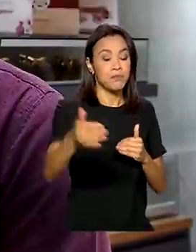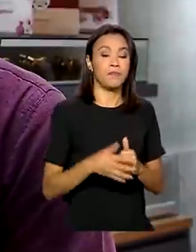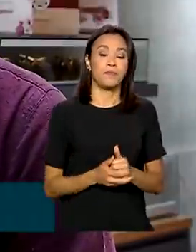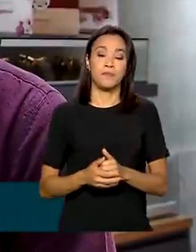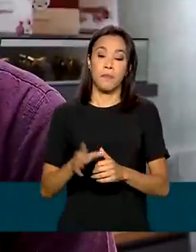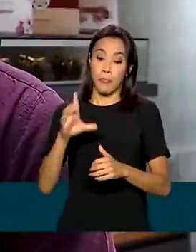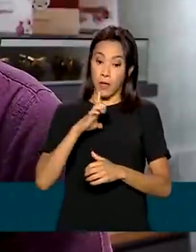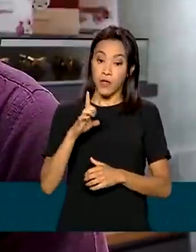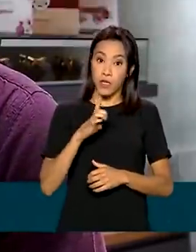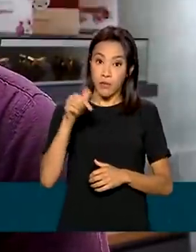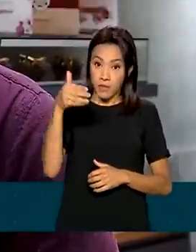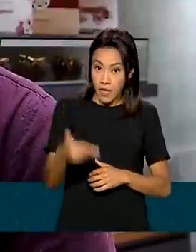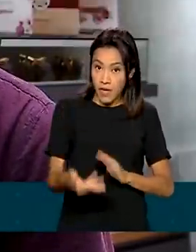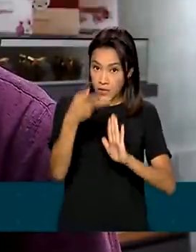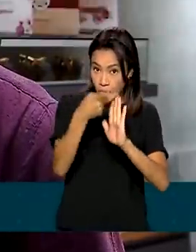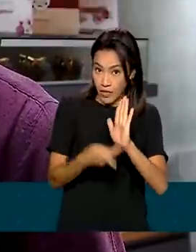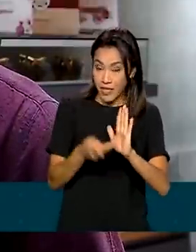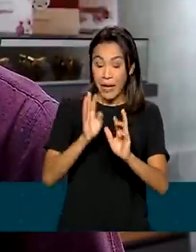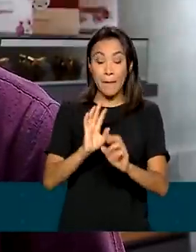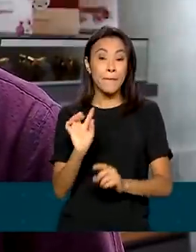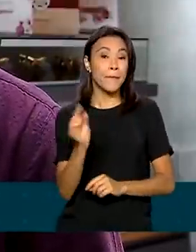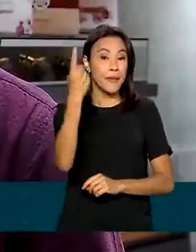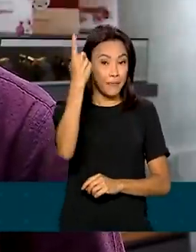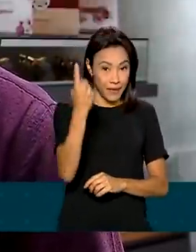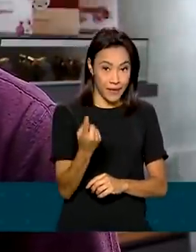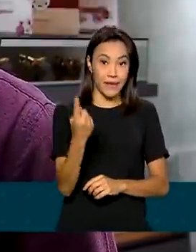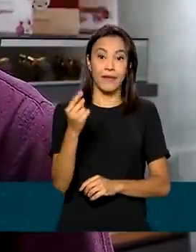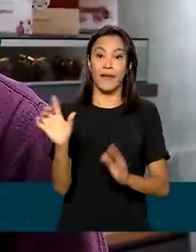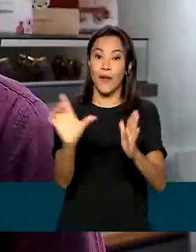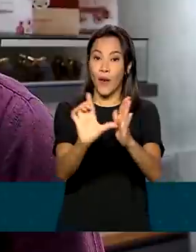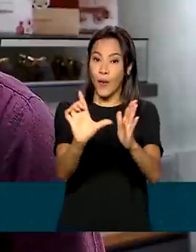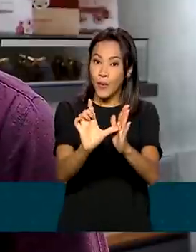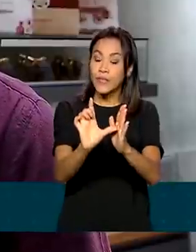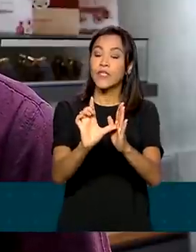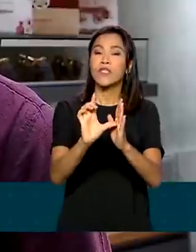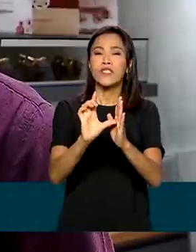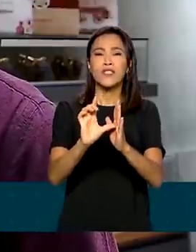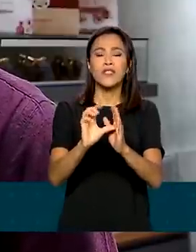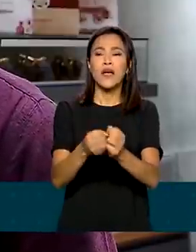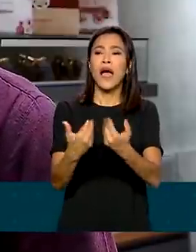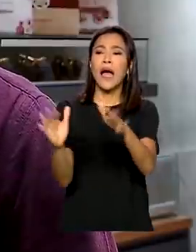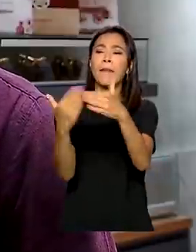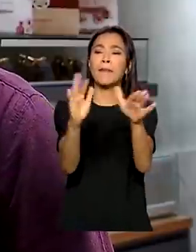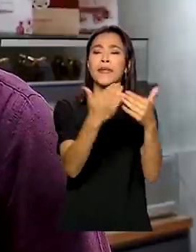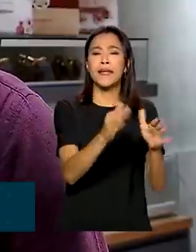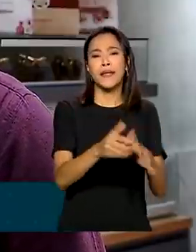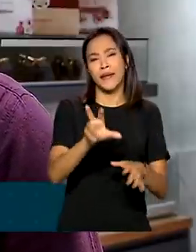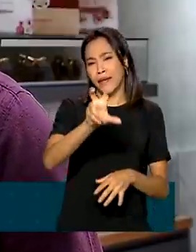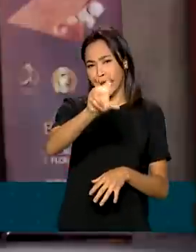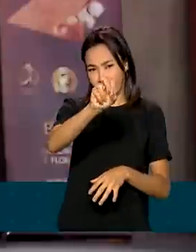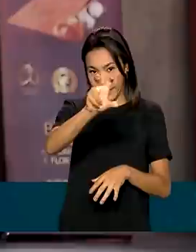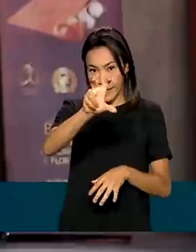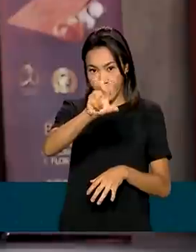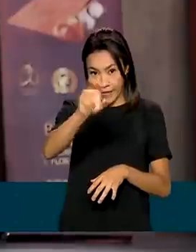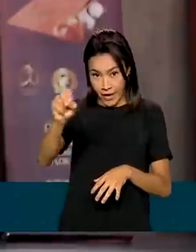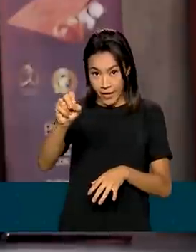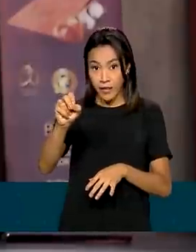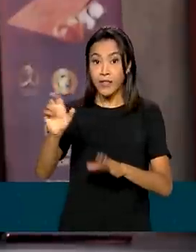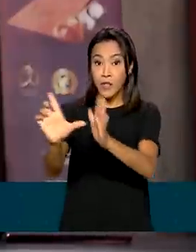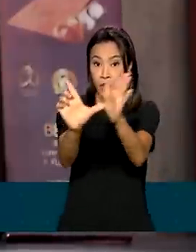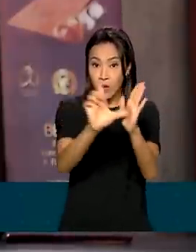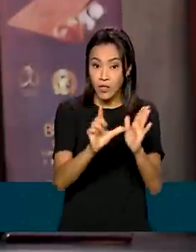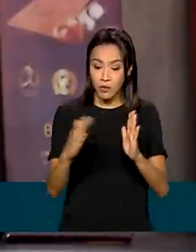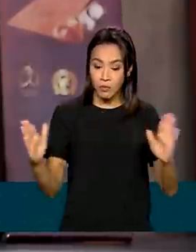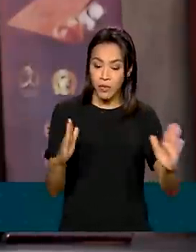com essa loja piloto, que é a primeira loja da marca, de abrir mais 500 lojas nos próximos quatro anos. E também já